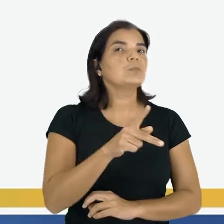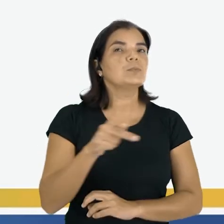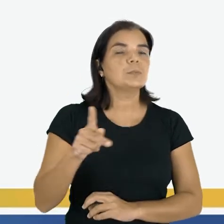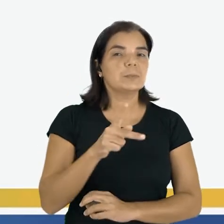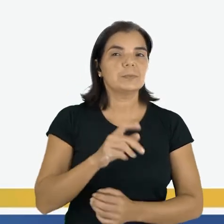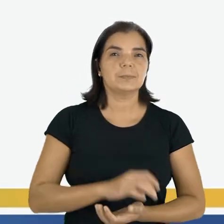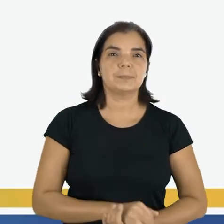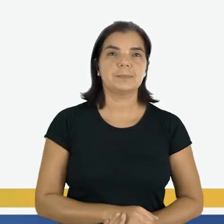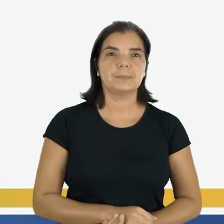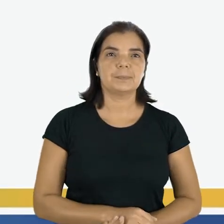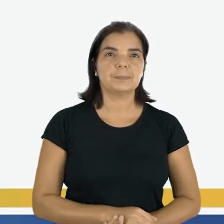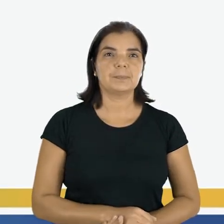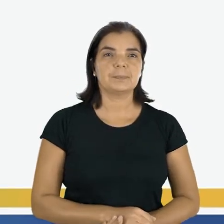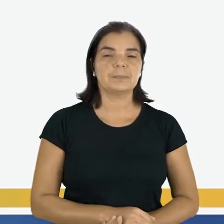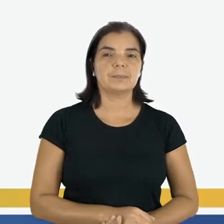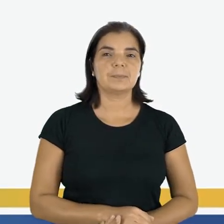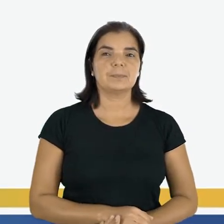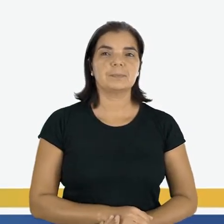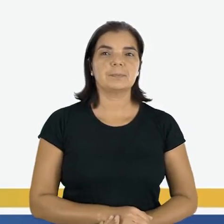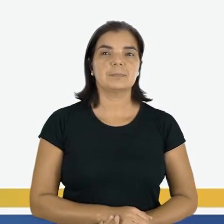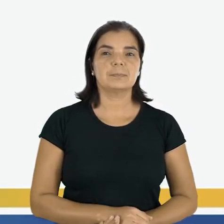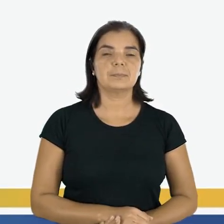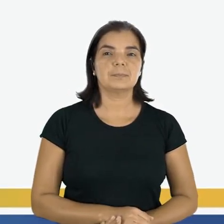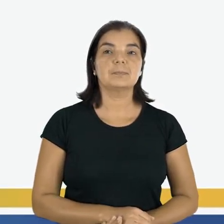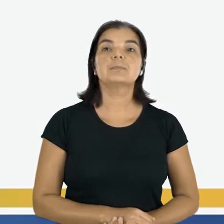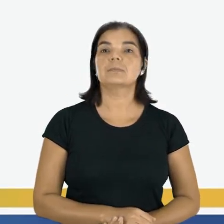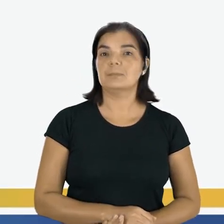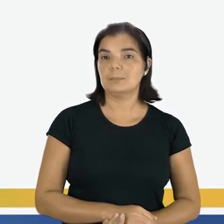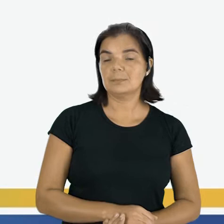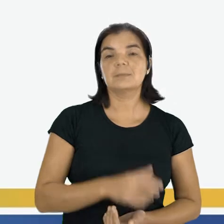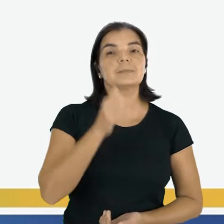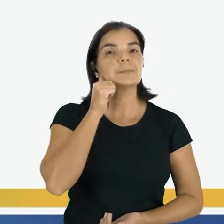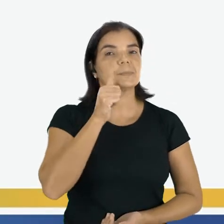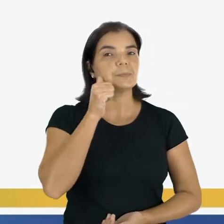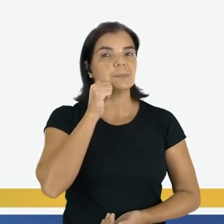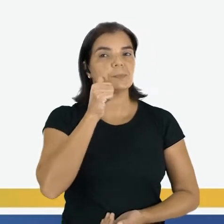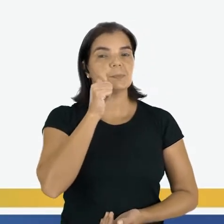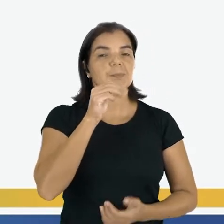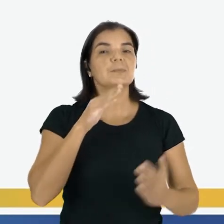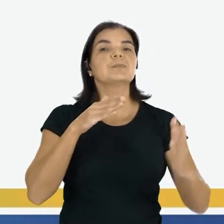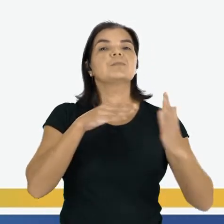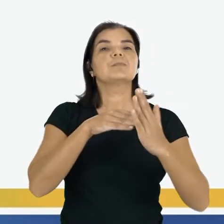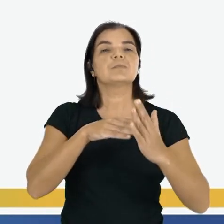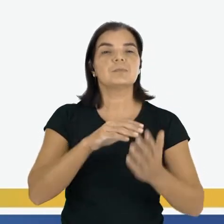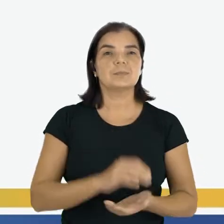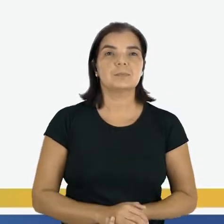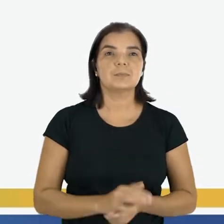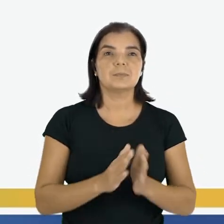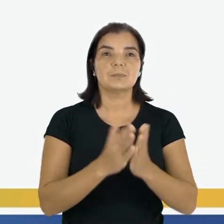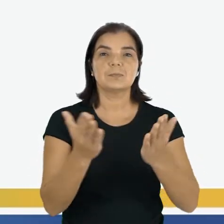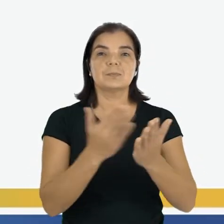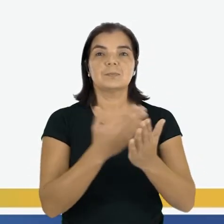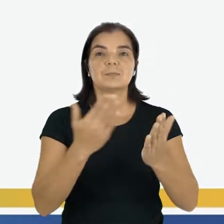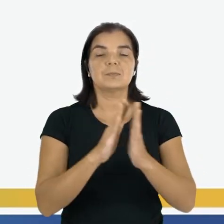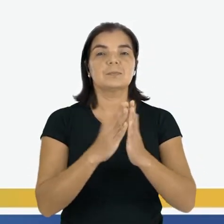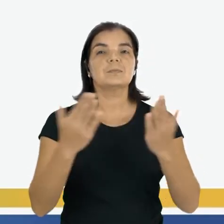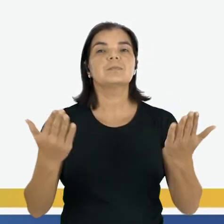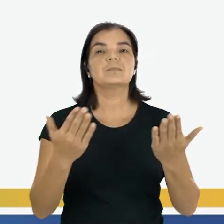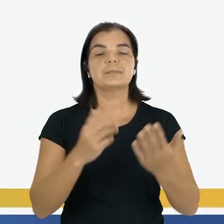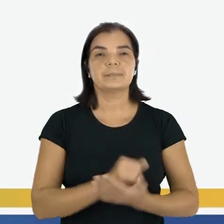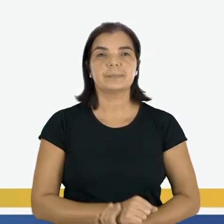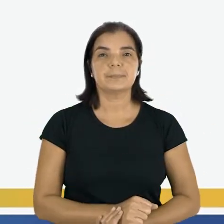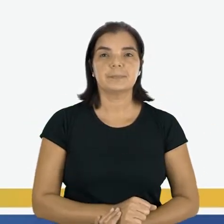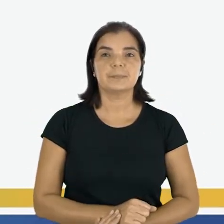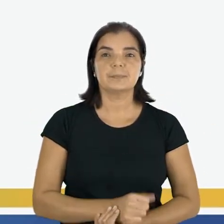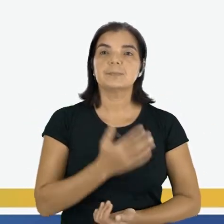professora? Vamos localizar. É esta a menina lá do final com o livro aberto. O livro dela